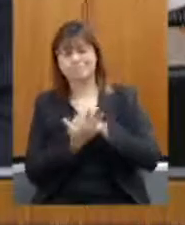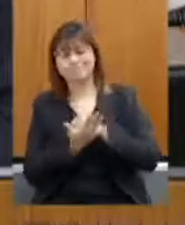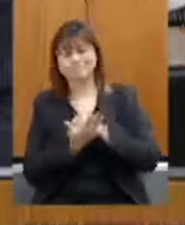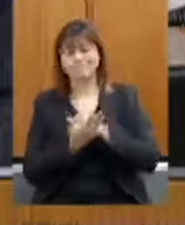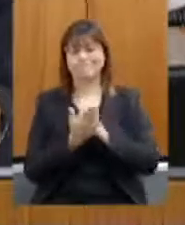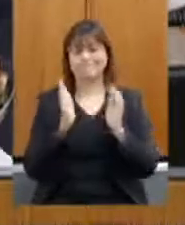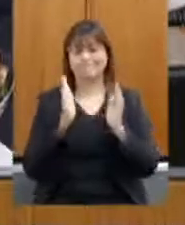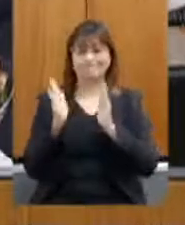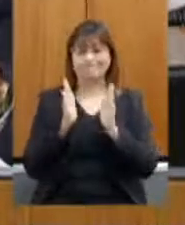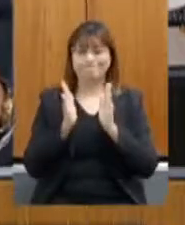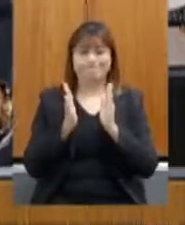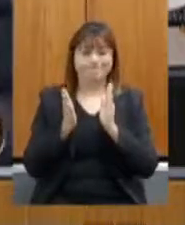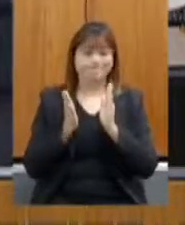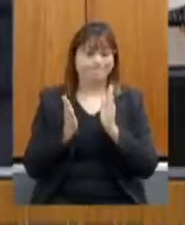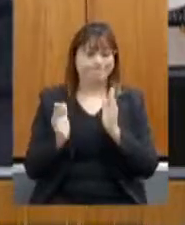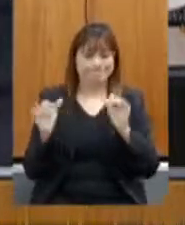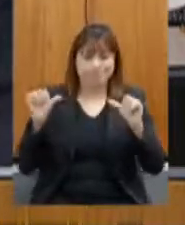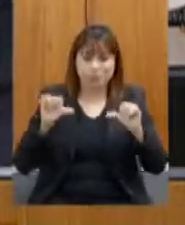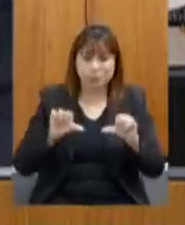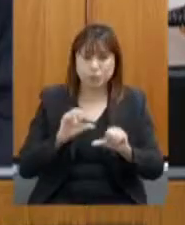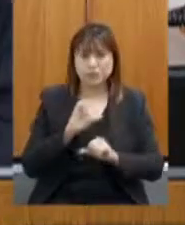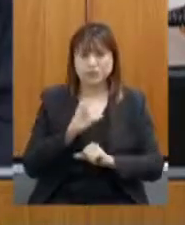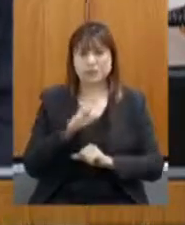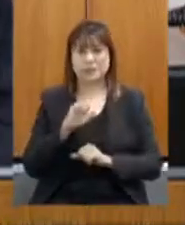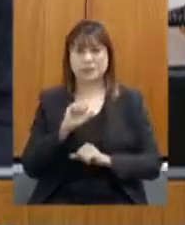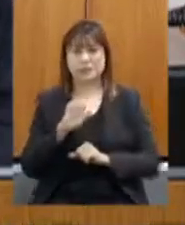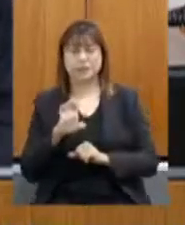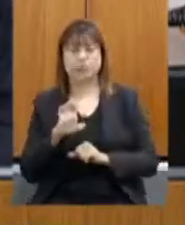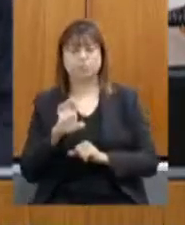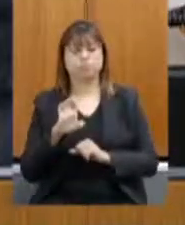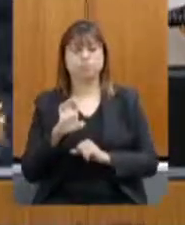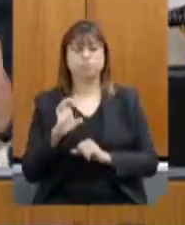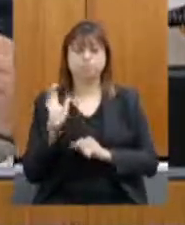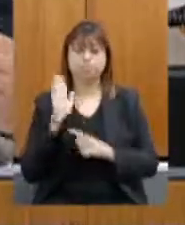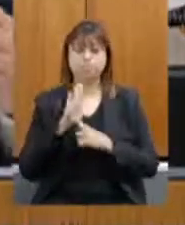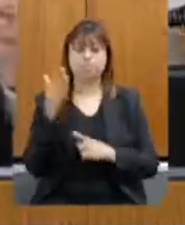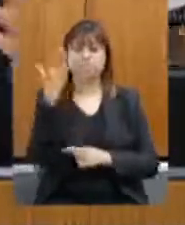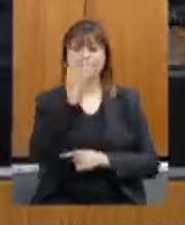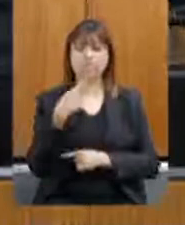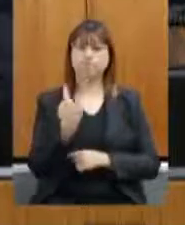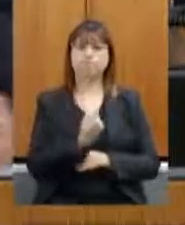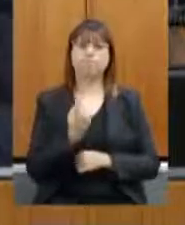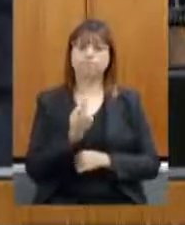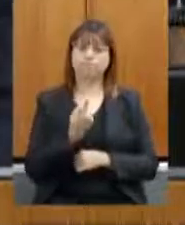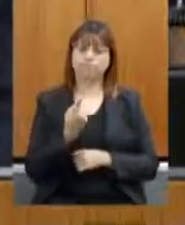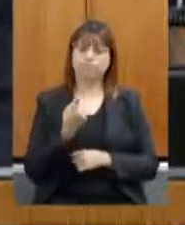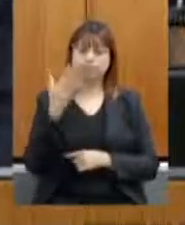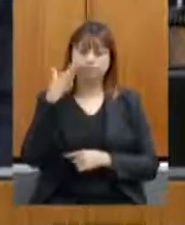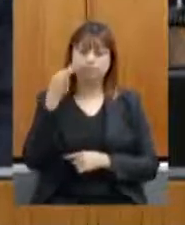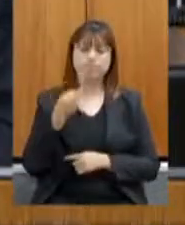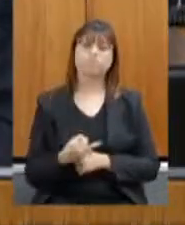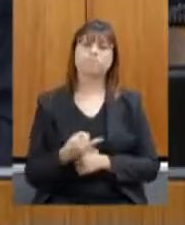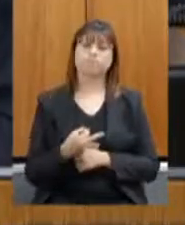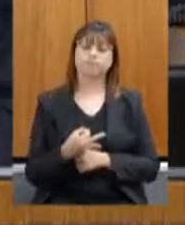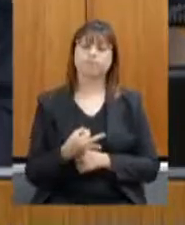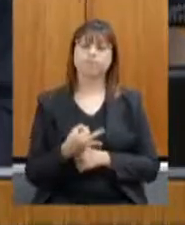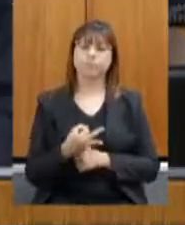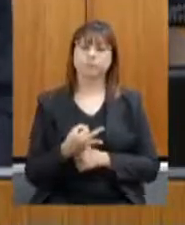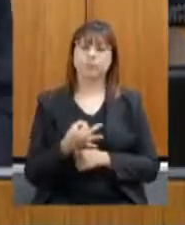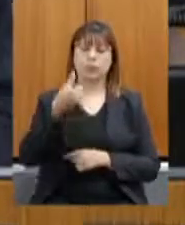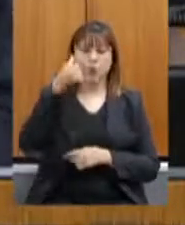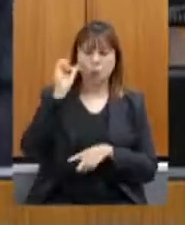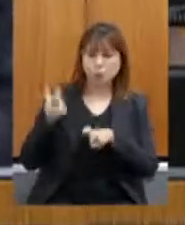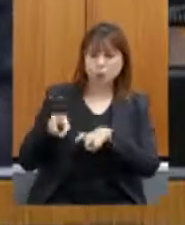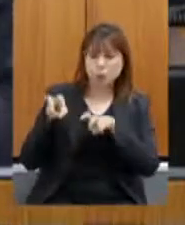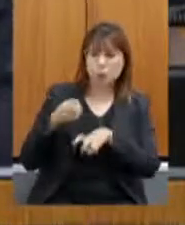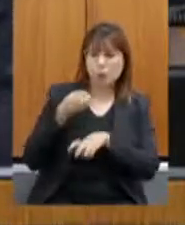crise fortaleceu essa nossa convicção de que sem uma agropecuária eficiente